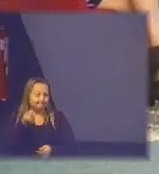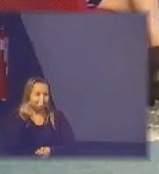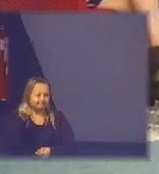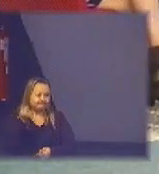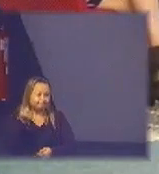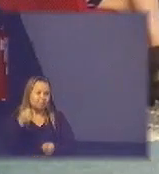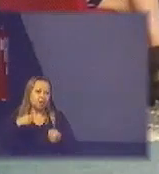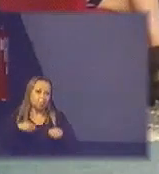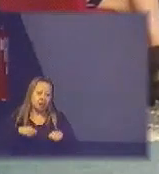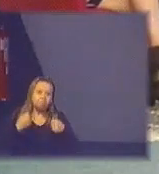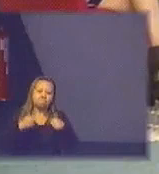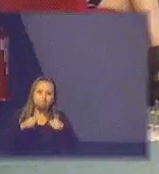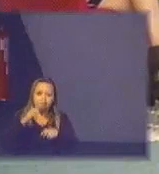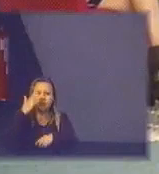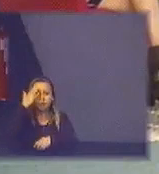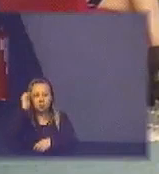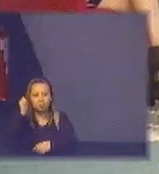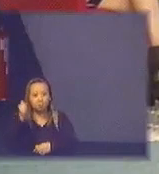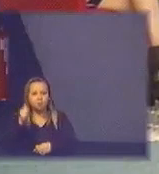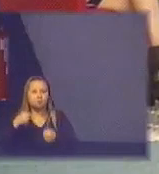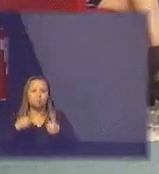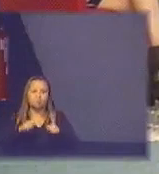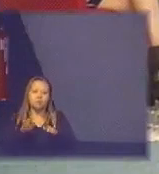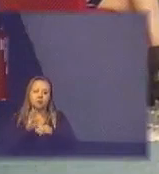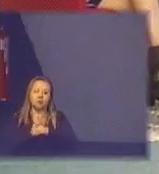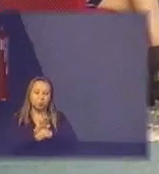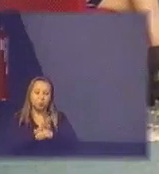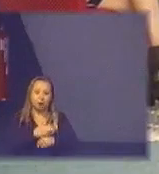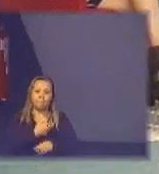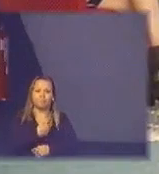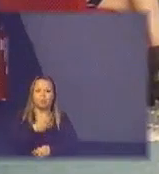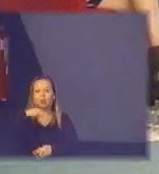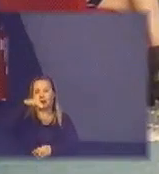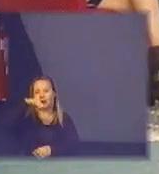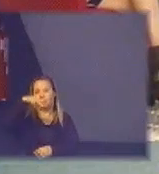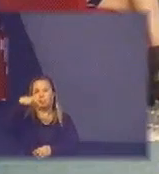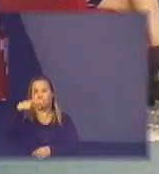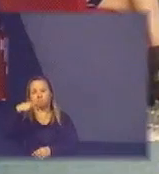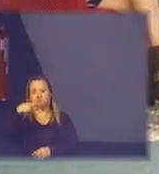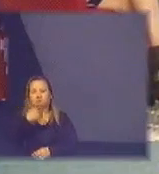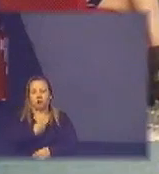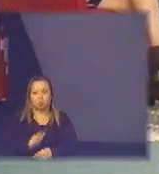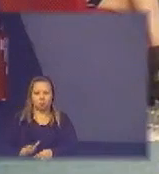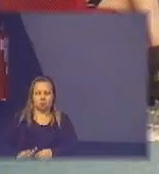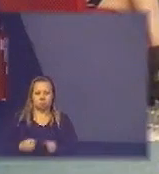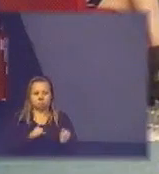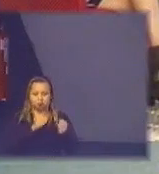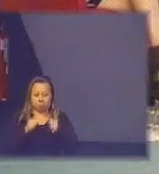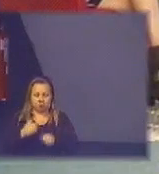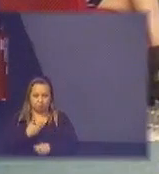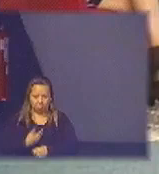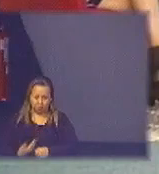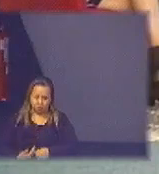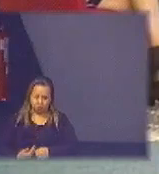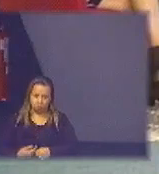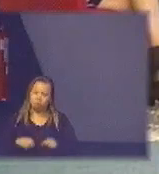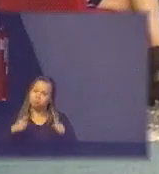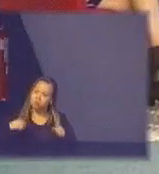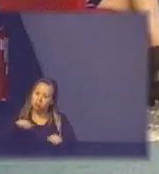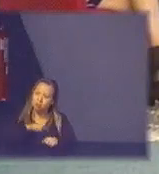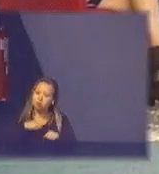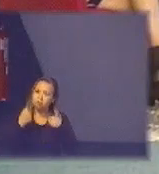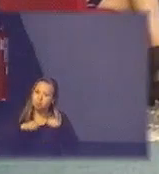indústria ele vai estar dentro do poder público é uma externalidade negativa que a gente fala na economia a gente vai ter que resolver esse problema